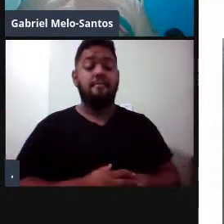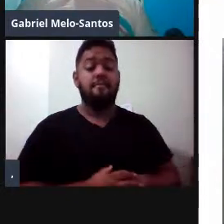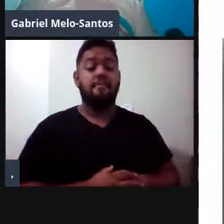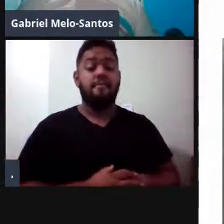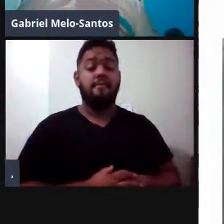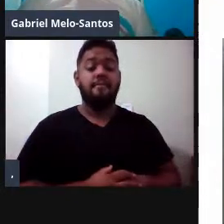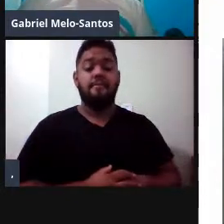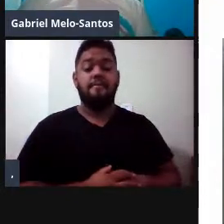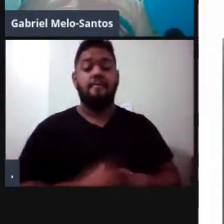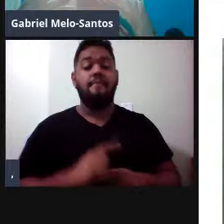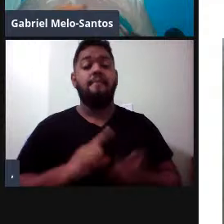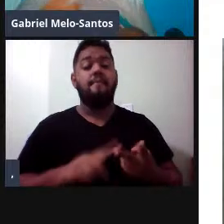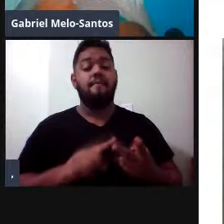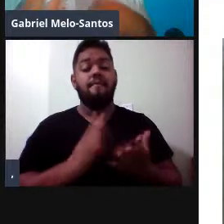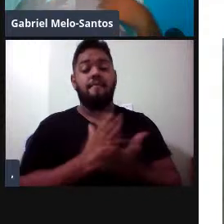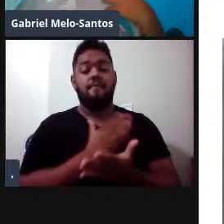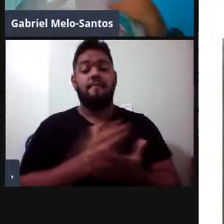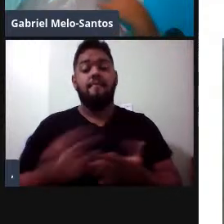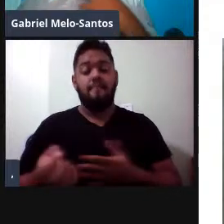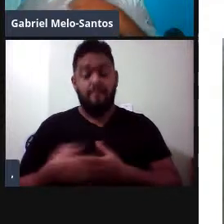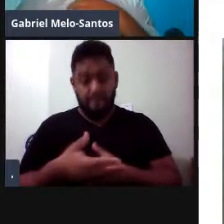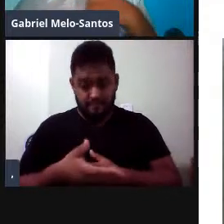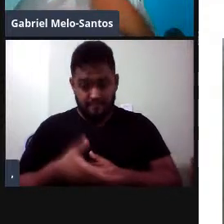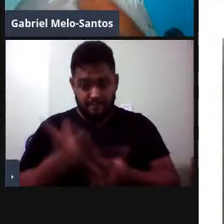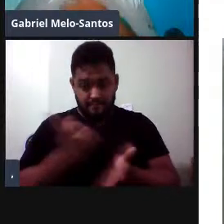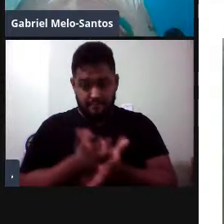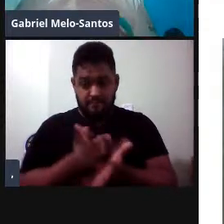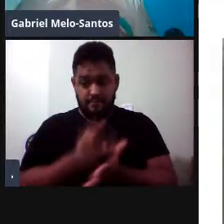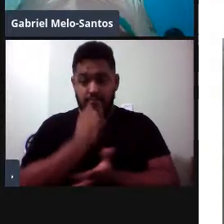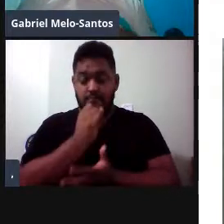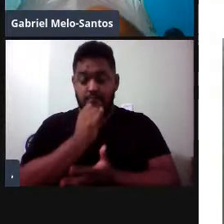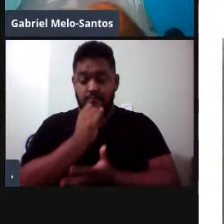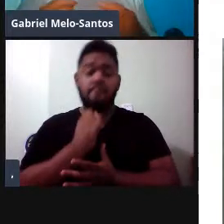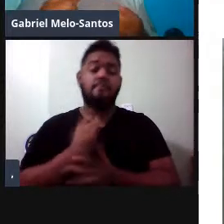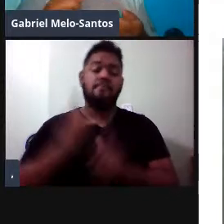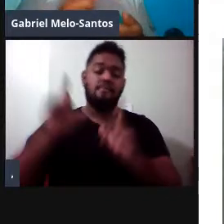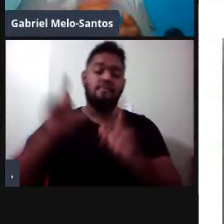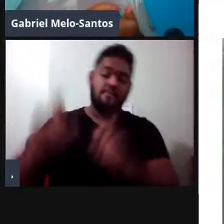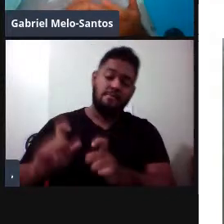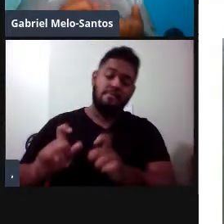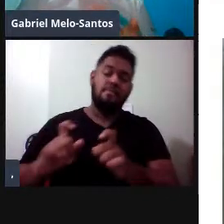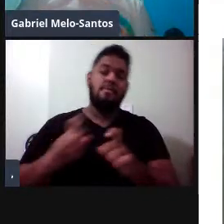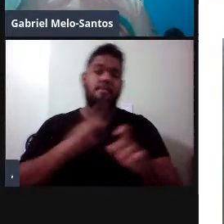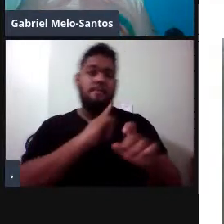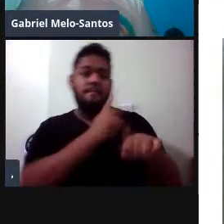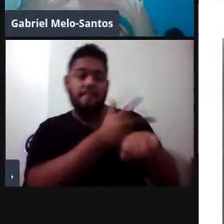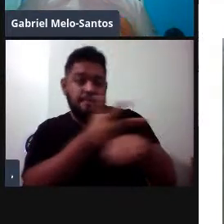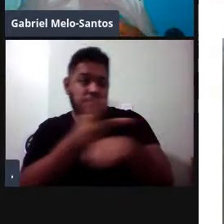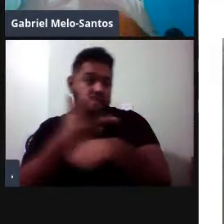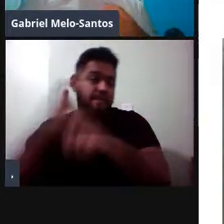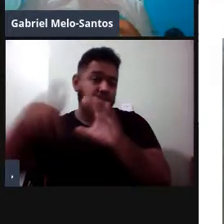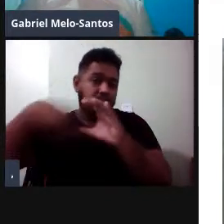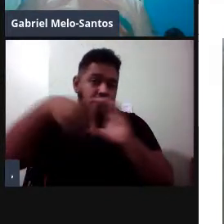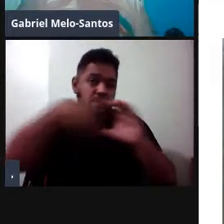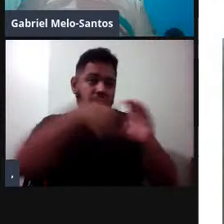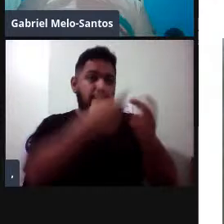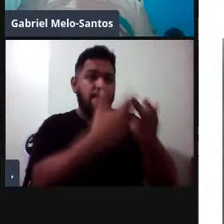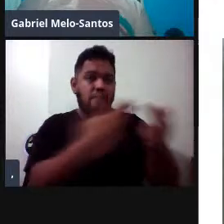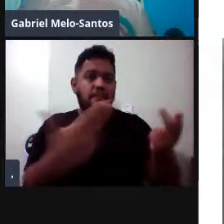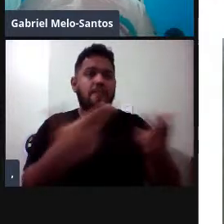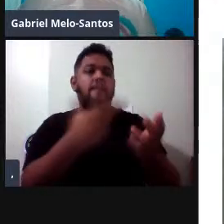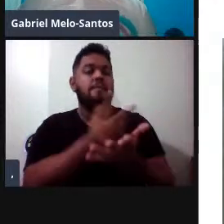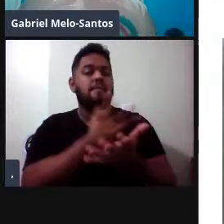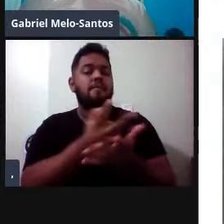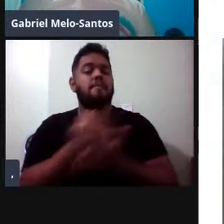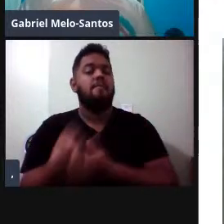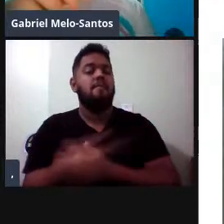bichos novos no catálogo, então a gente sempre que vai acompanhar as novas fotos, a gente faz vídeo, né? Para ter todas as marcas